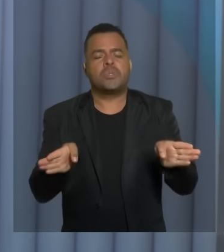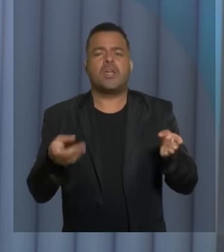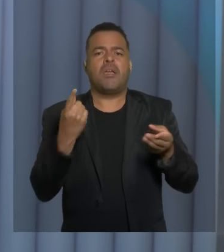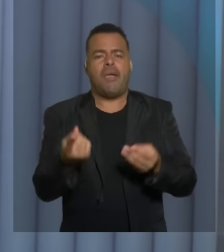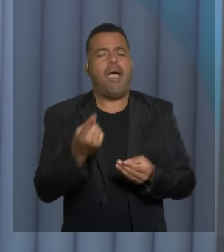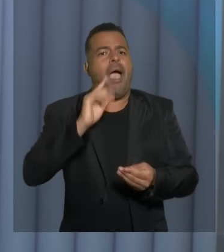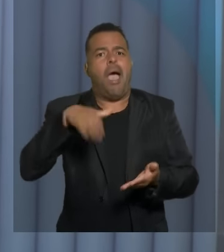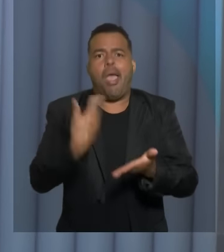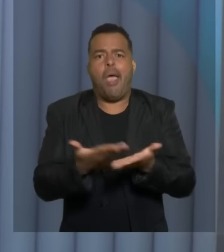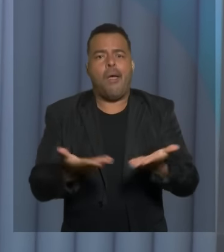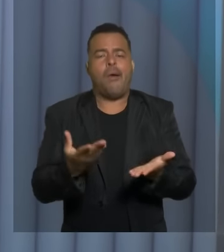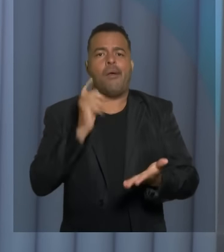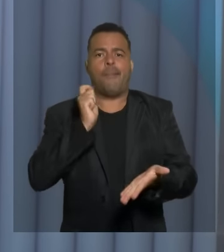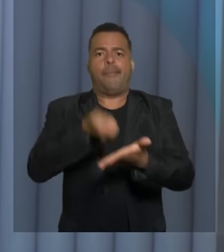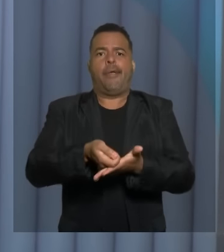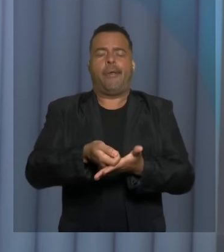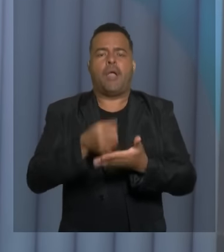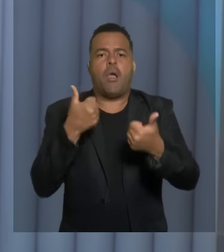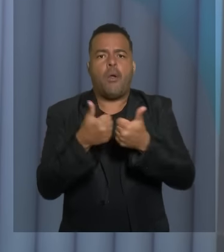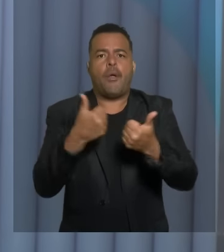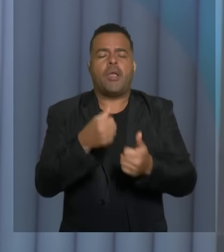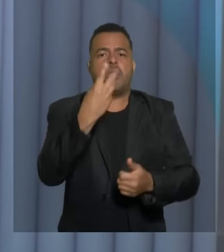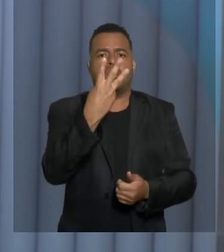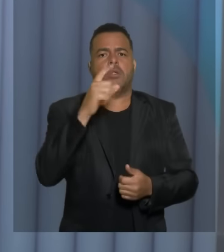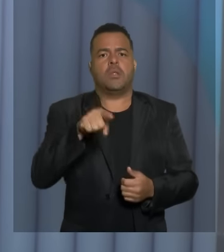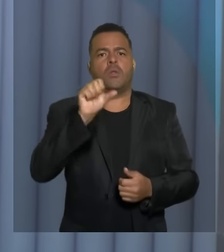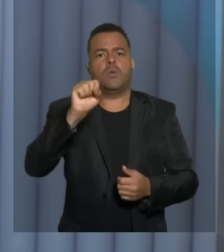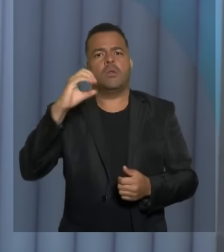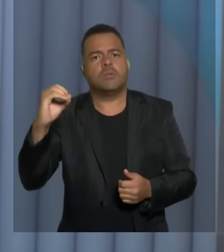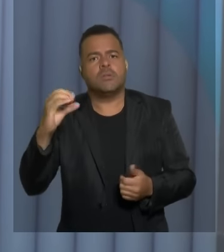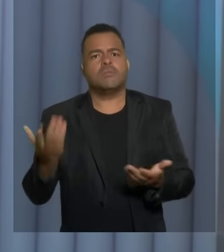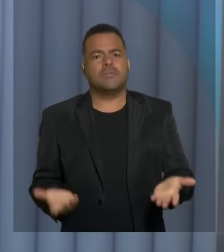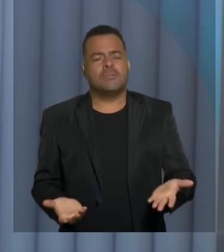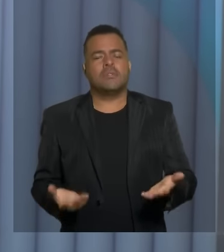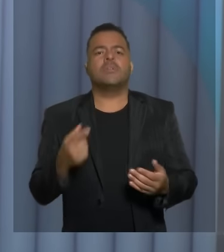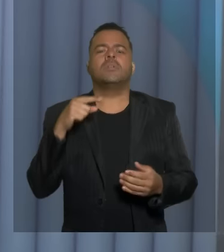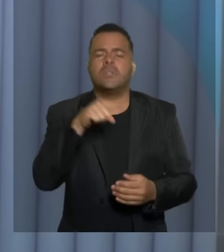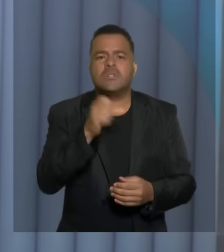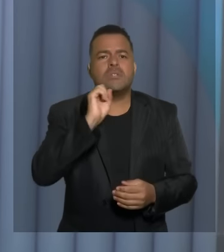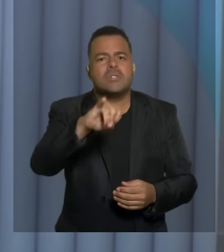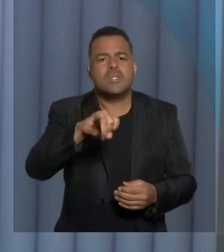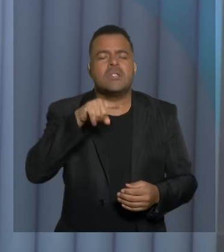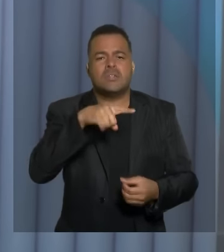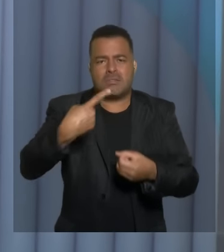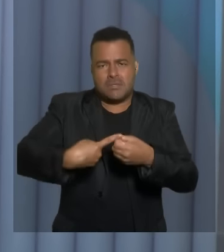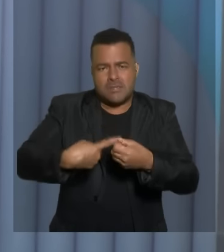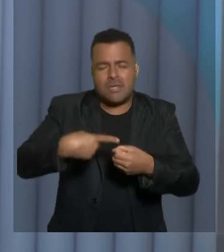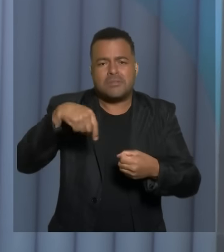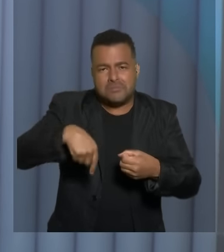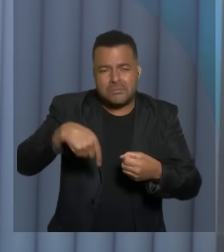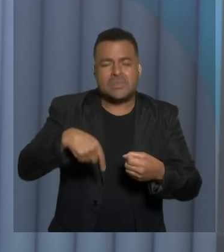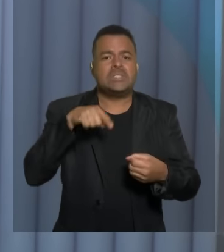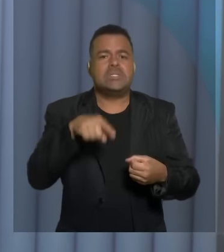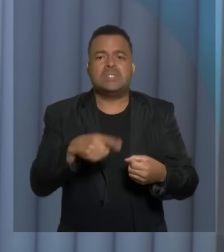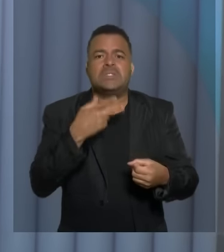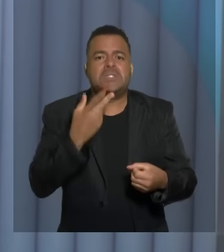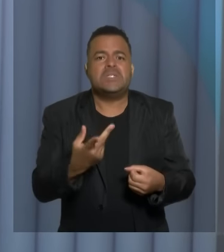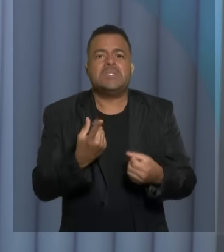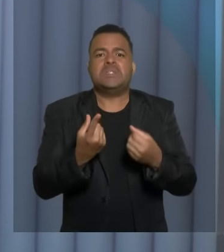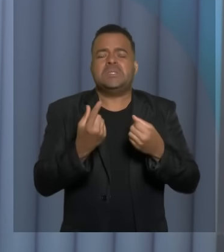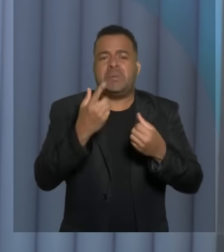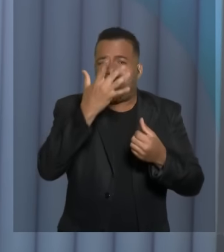R$,80. Porque se uma cidade, ainda que com algumas diferenças de compatibilidade de